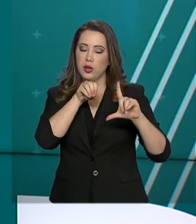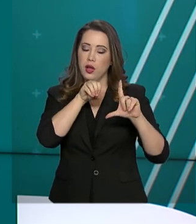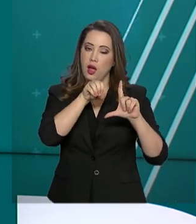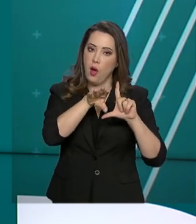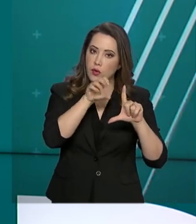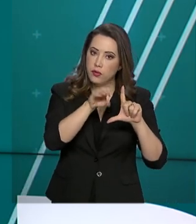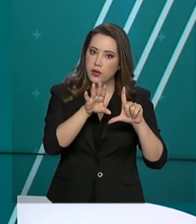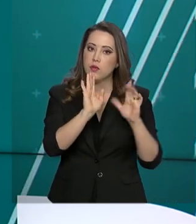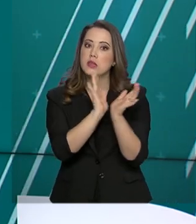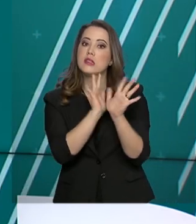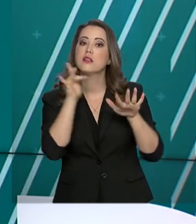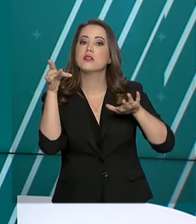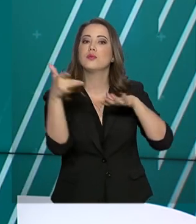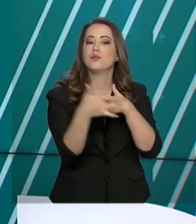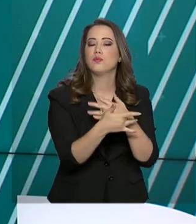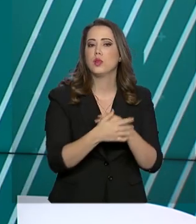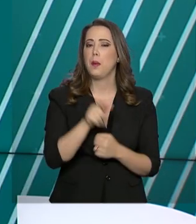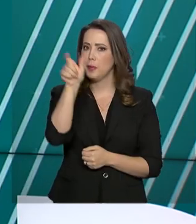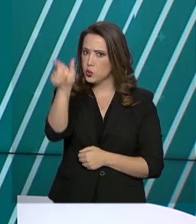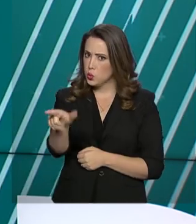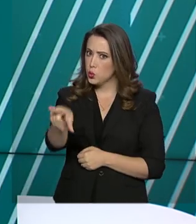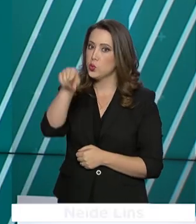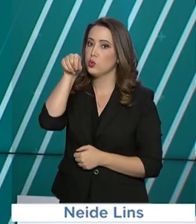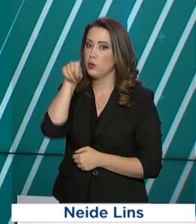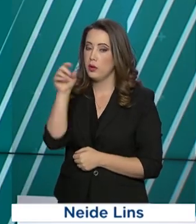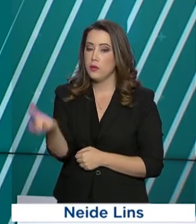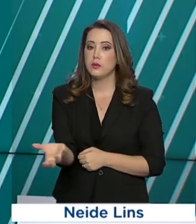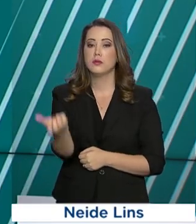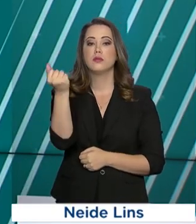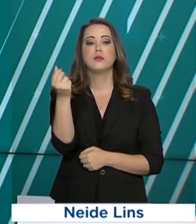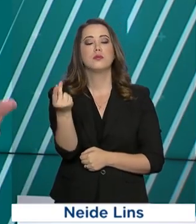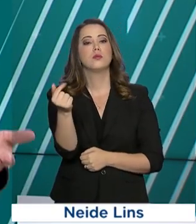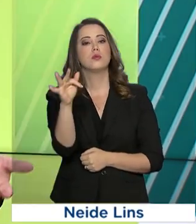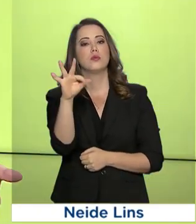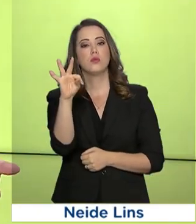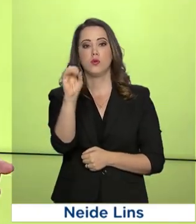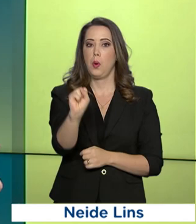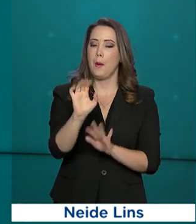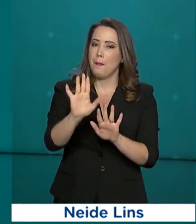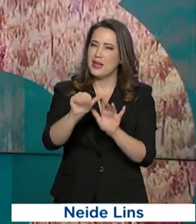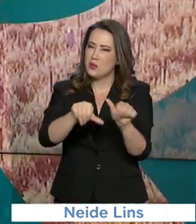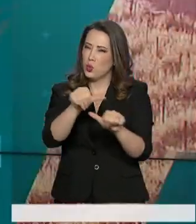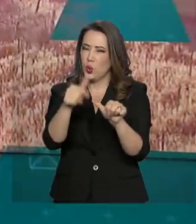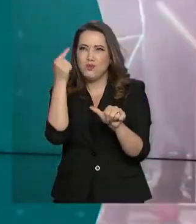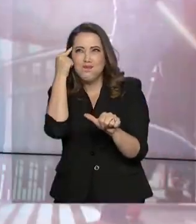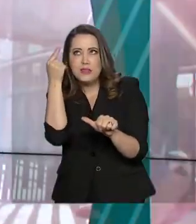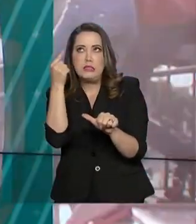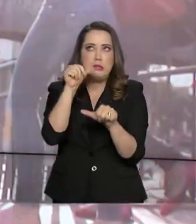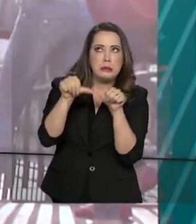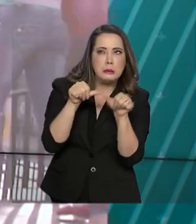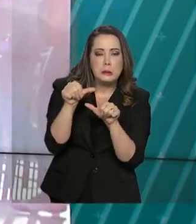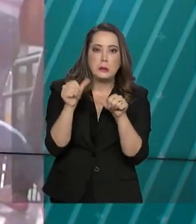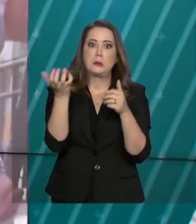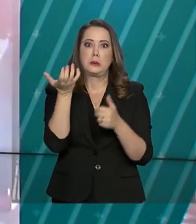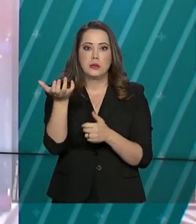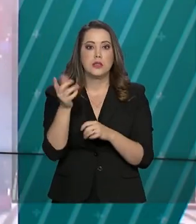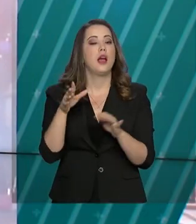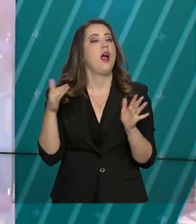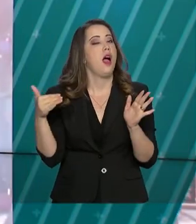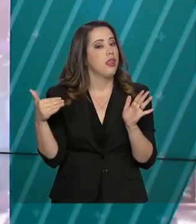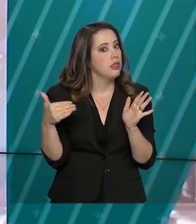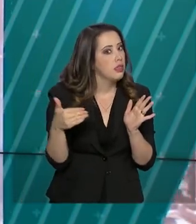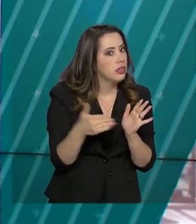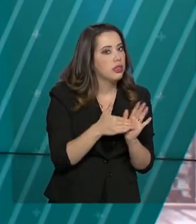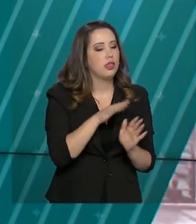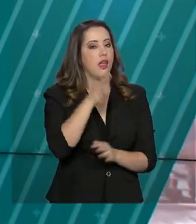O trabalhador que optou pelo saque aniversário do FGTS e mudou de ideia tem até amanhã para informar a decisão a